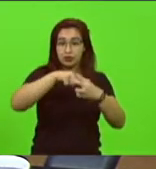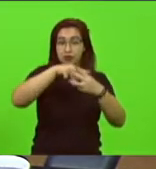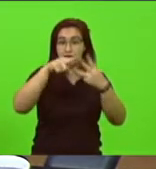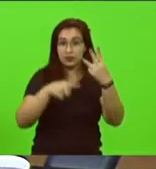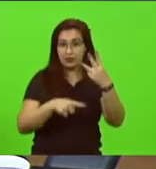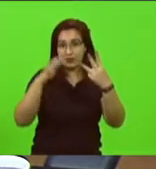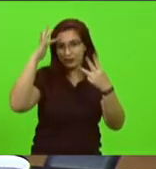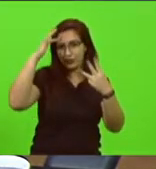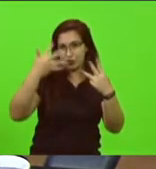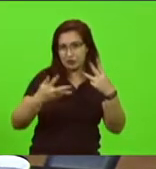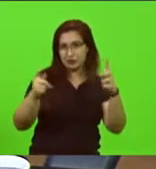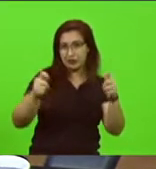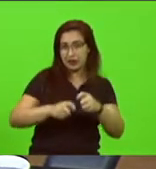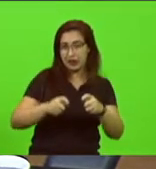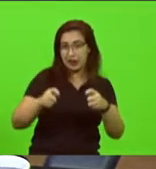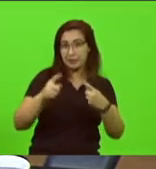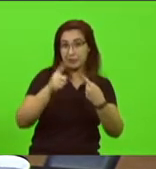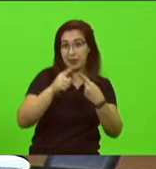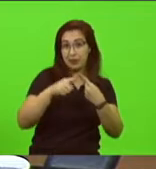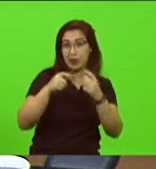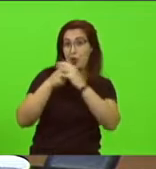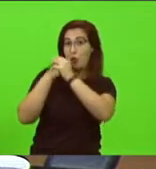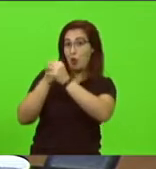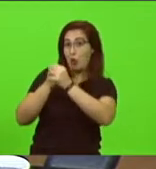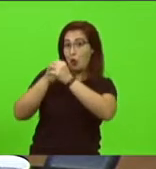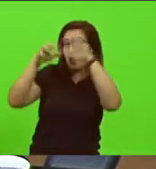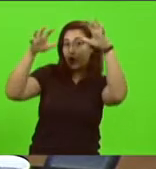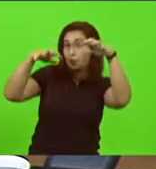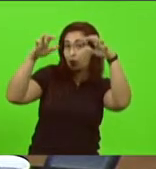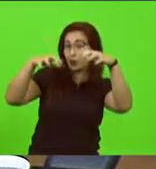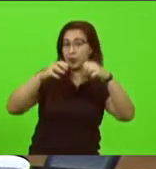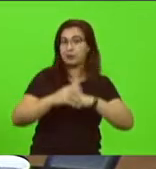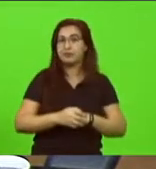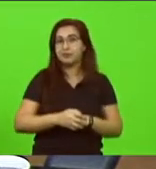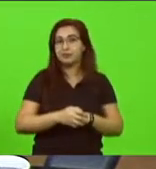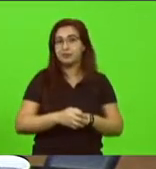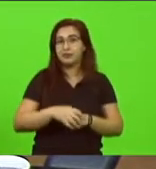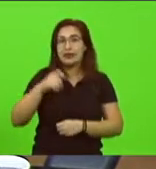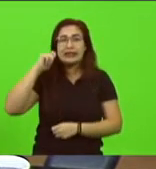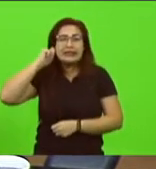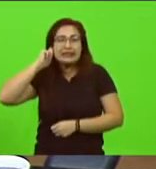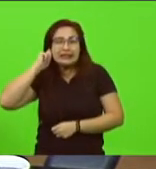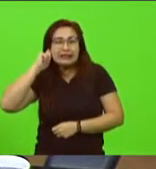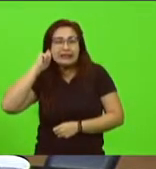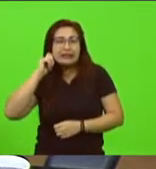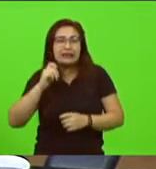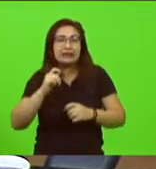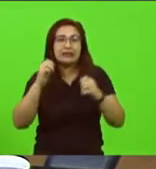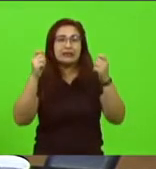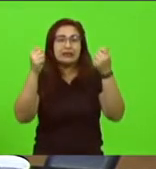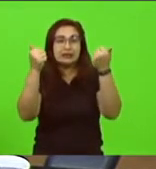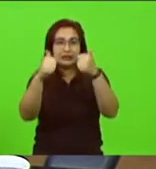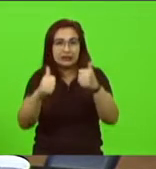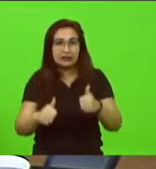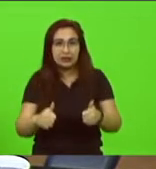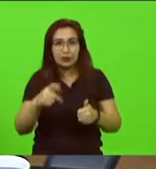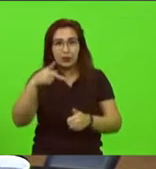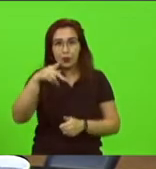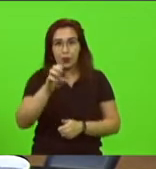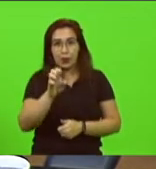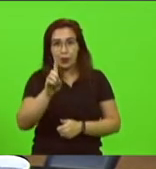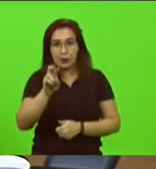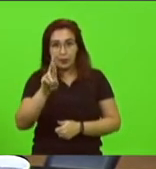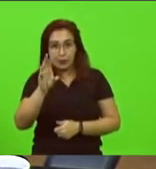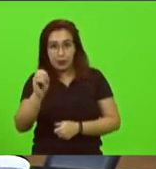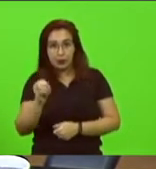rezar para chover puxar as orelhas de São Pedro e boa sorte de auxílio